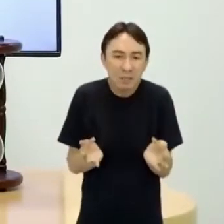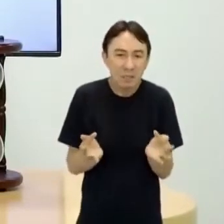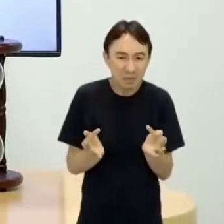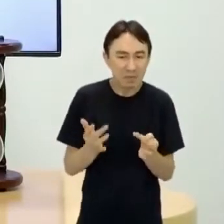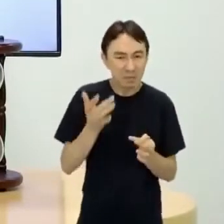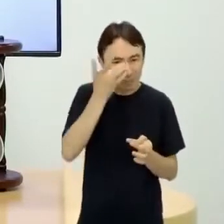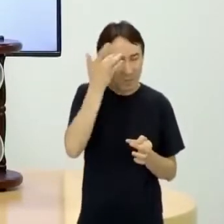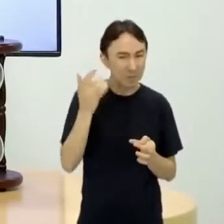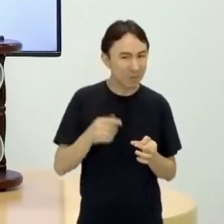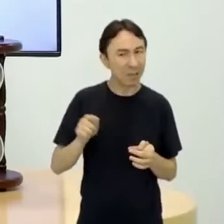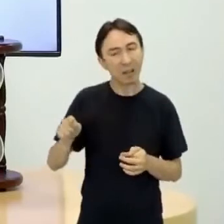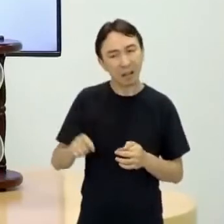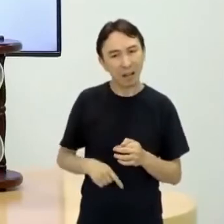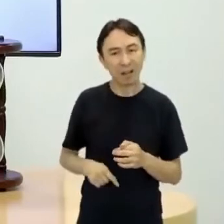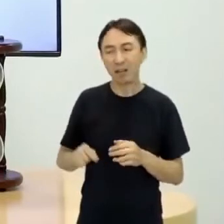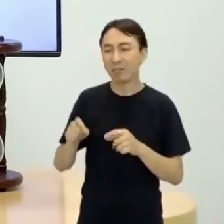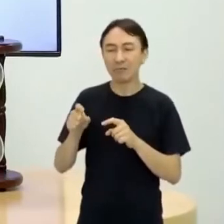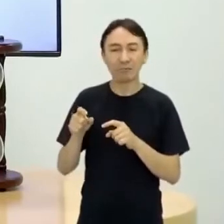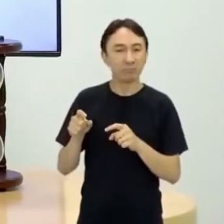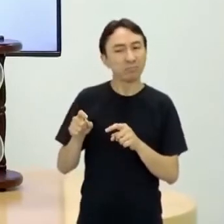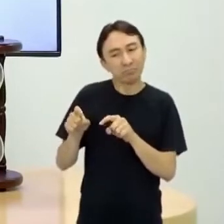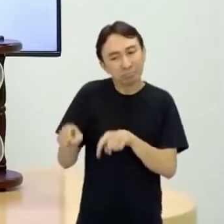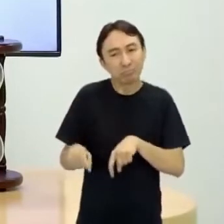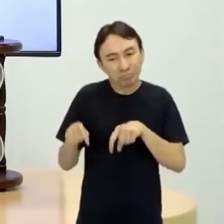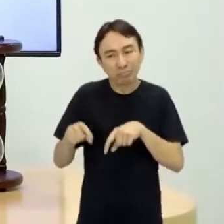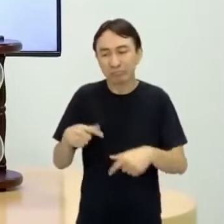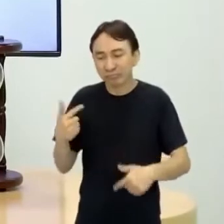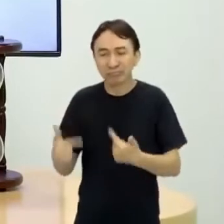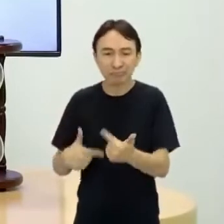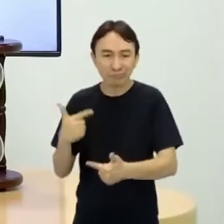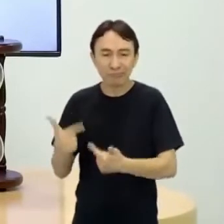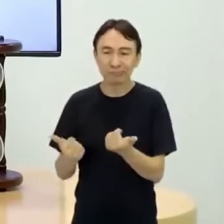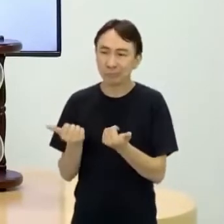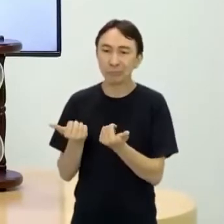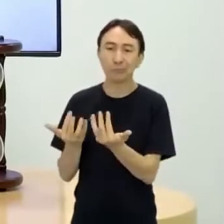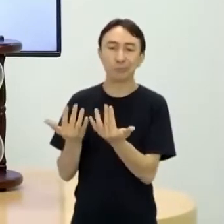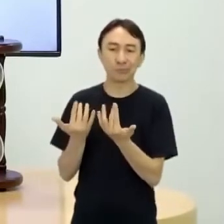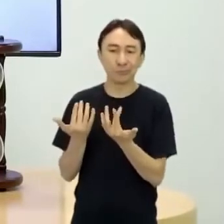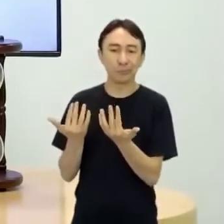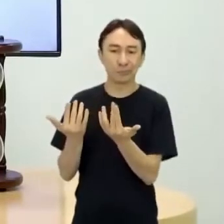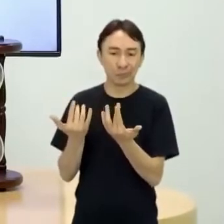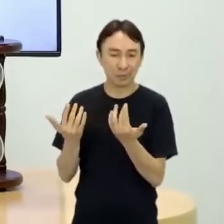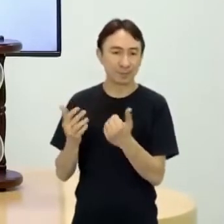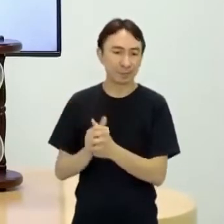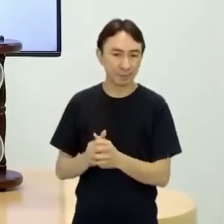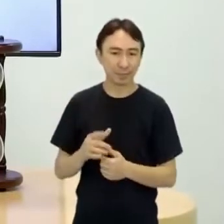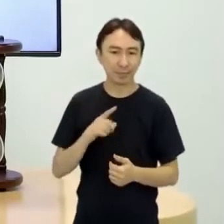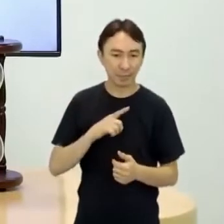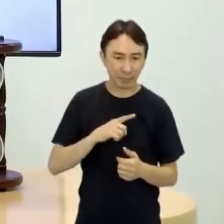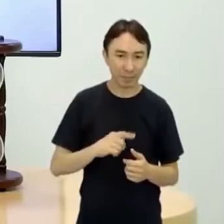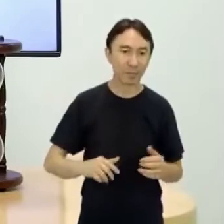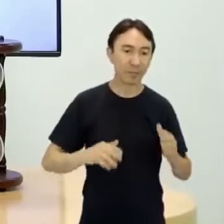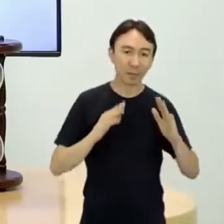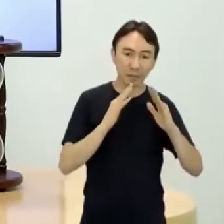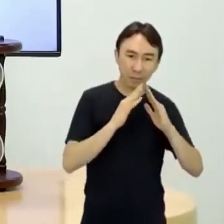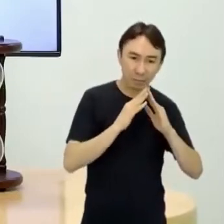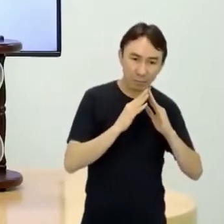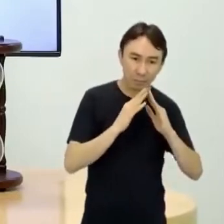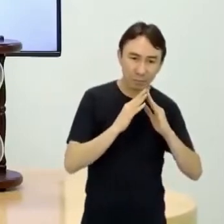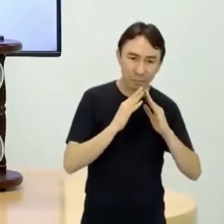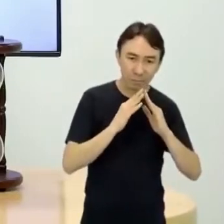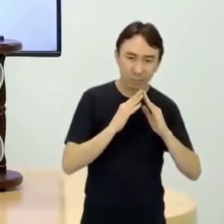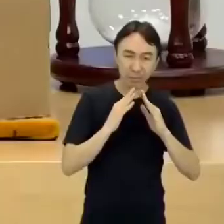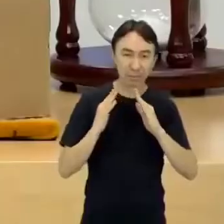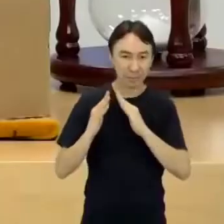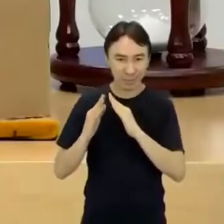campo mesmo. E aí, dentro desse mini-mundo, que a Prof fez, tem casinhas. Então, são as casinhas do... A Prof fez